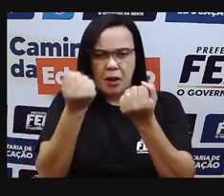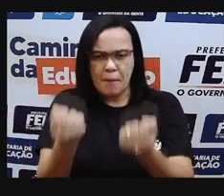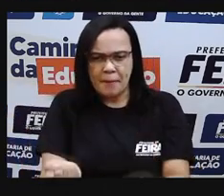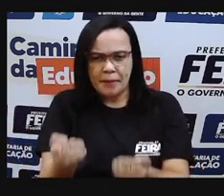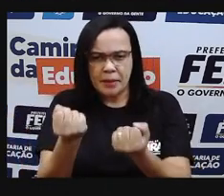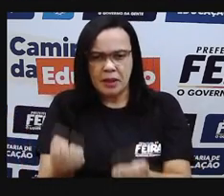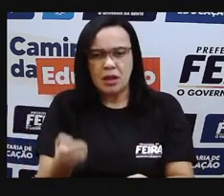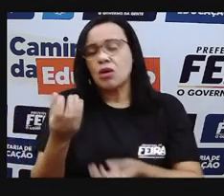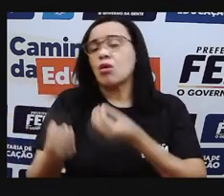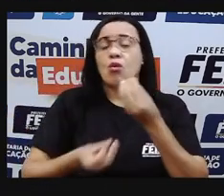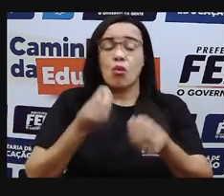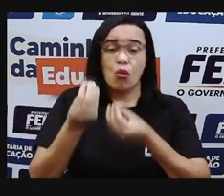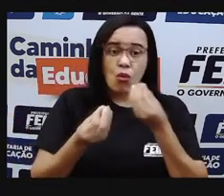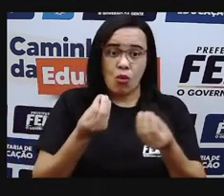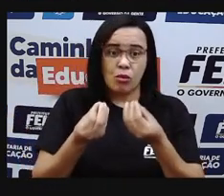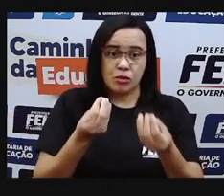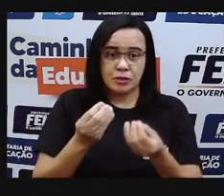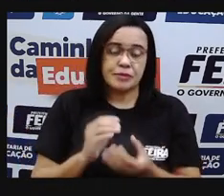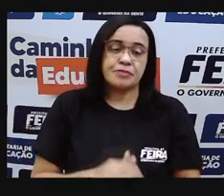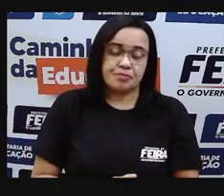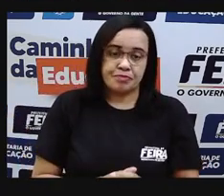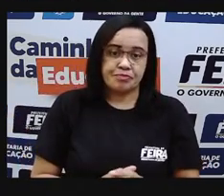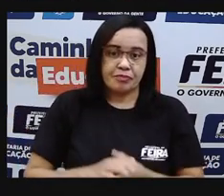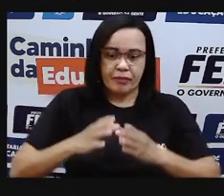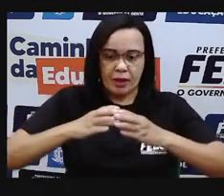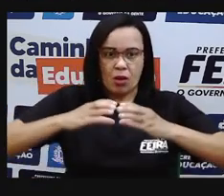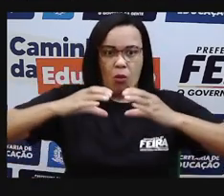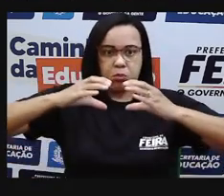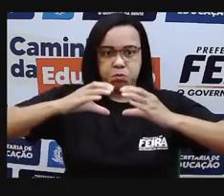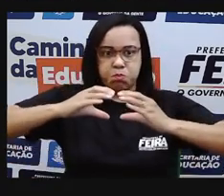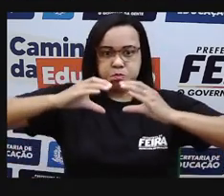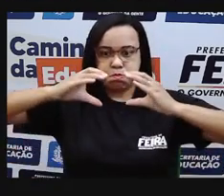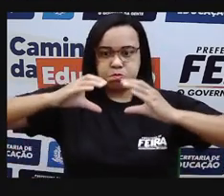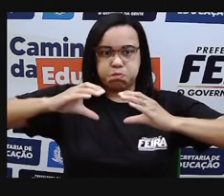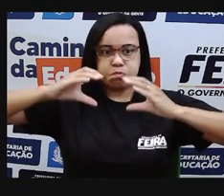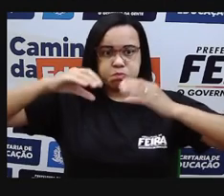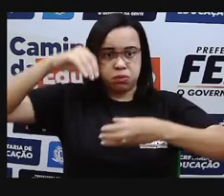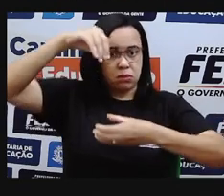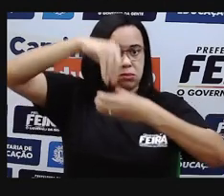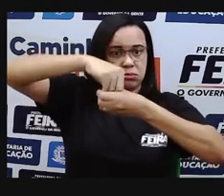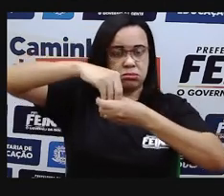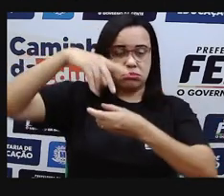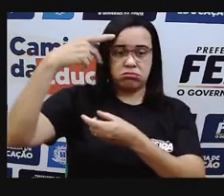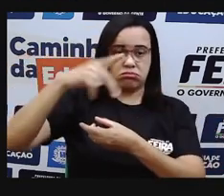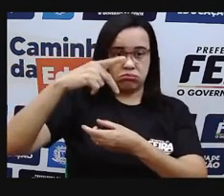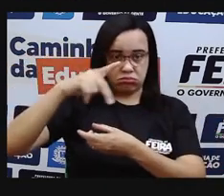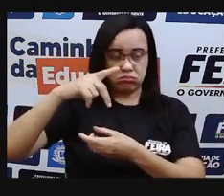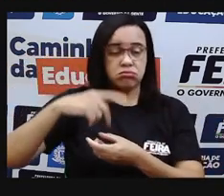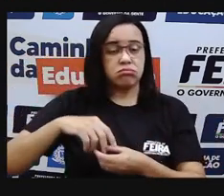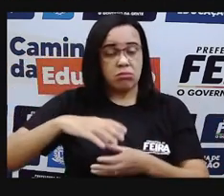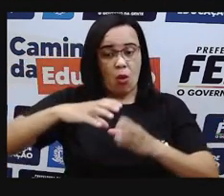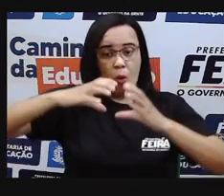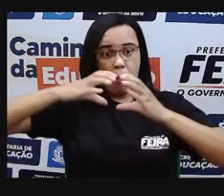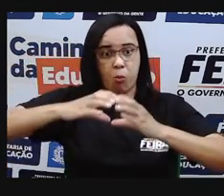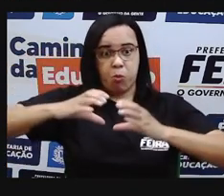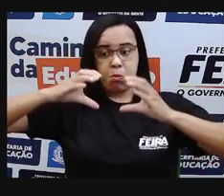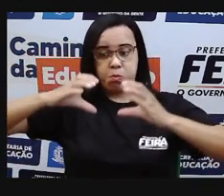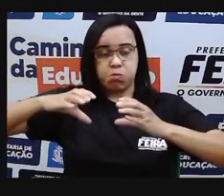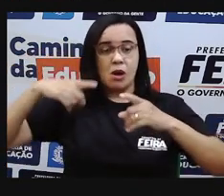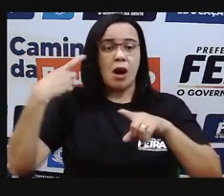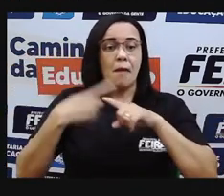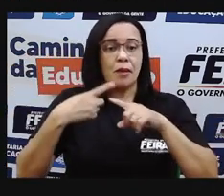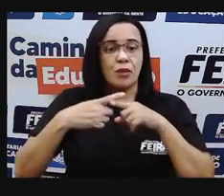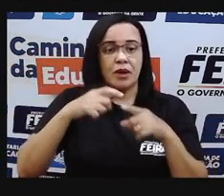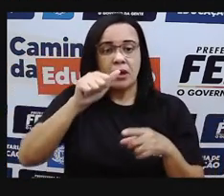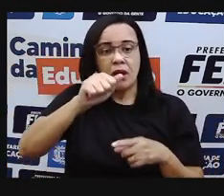aumenta a massa da bexiga, né? A massa desse balão de festa. Por quê? Porque agora tem ar. E o